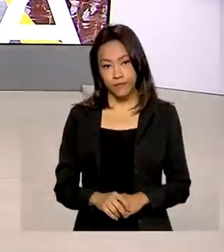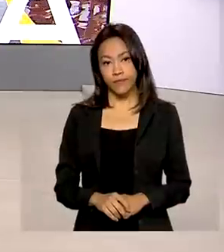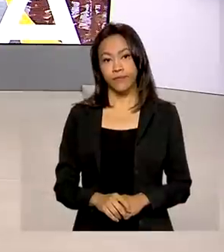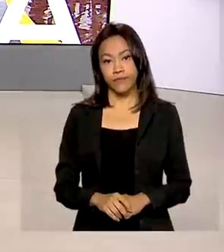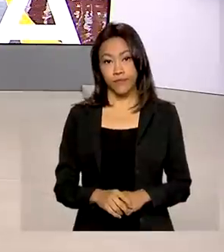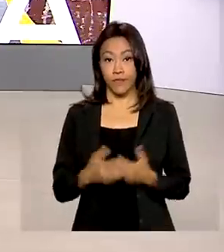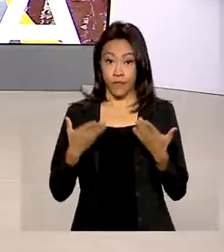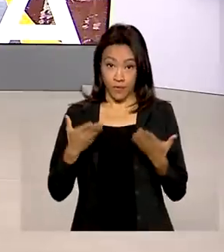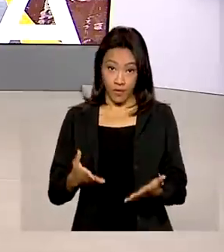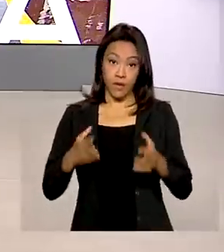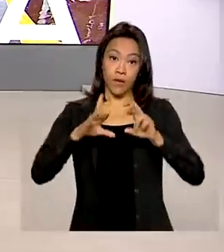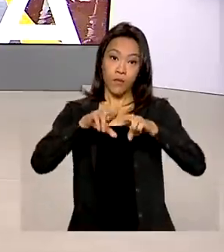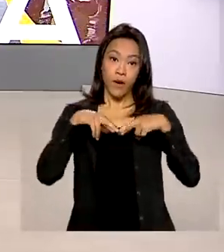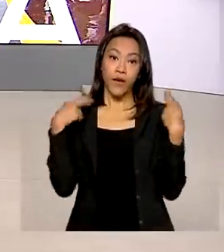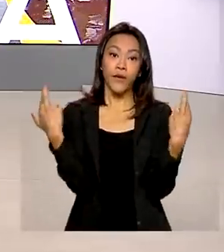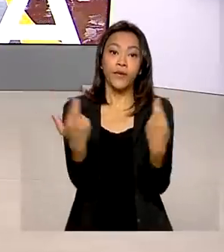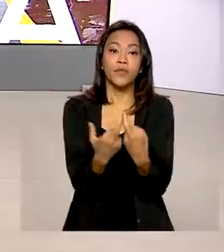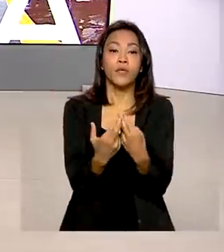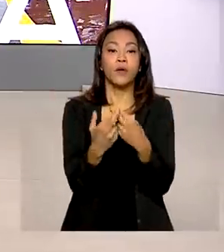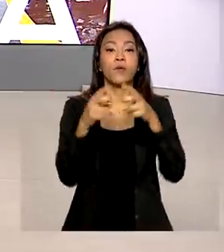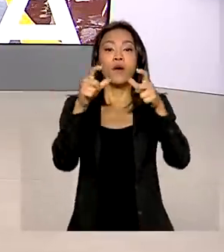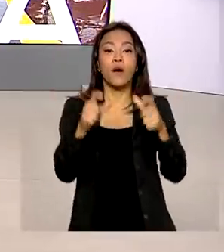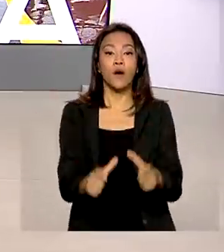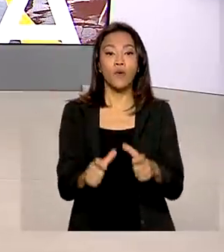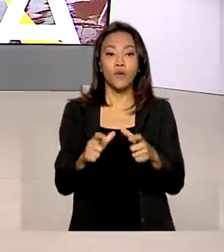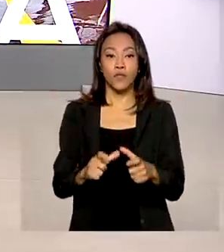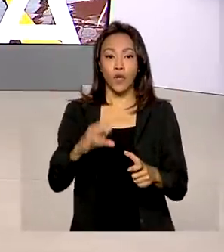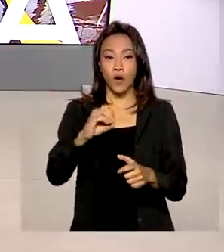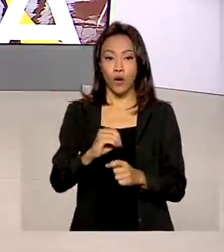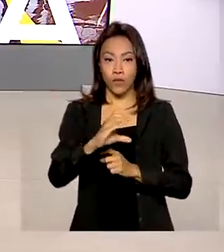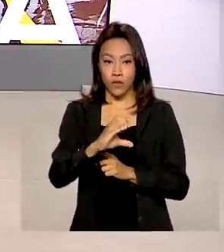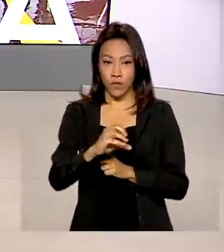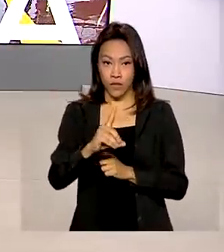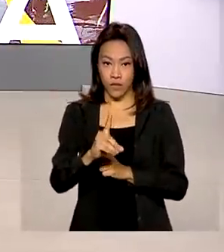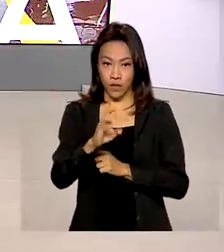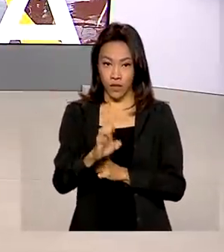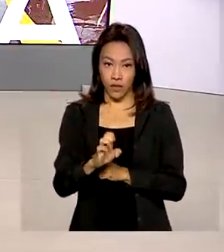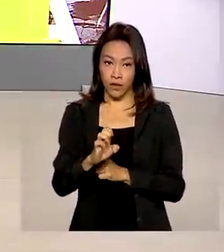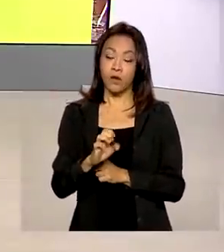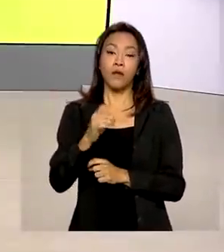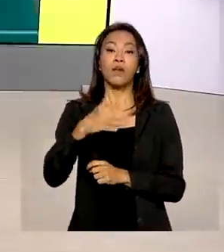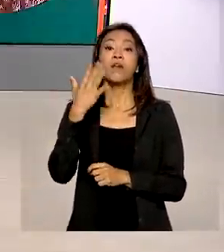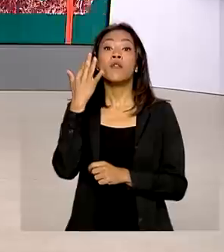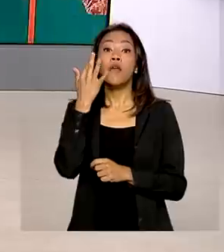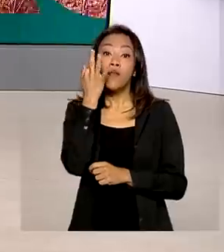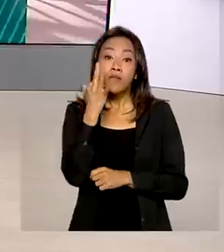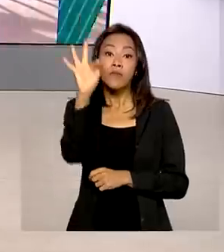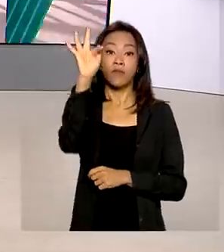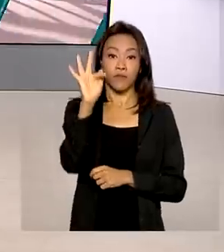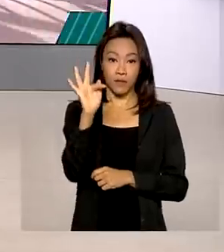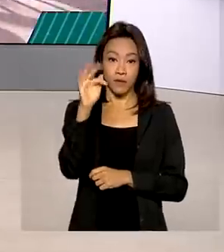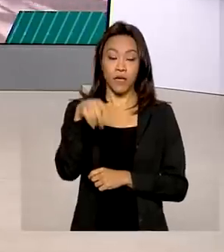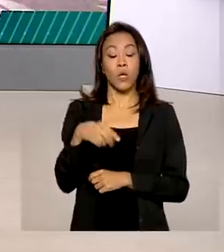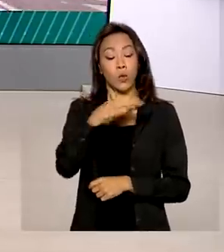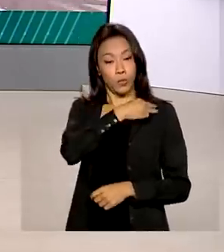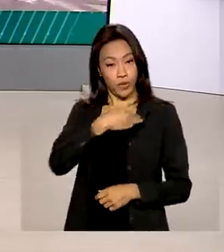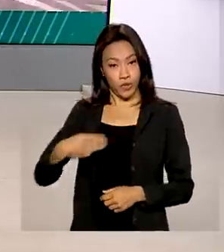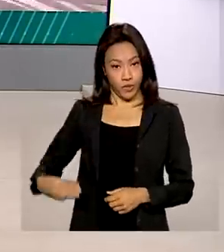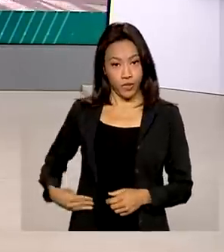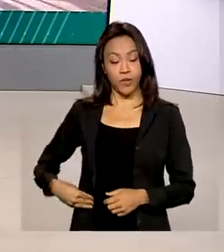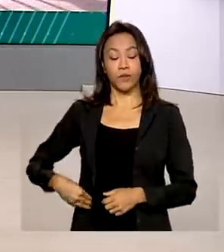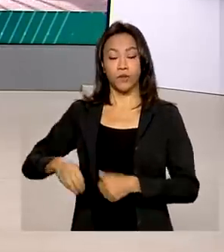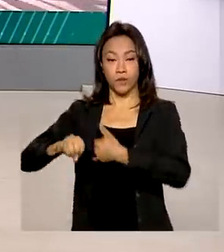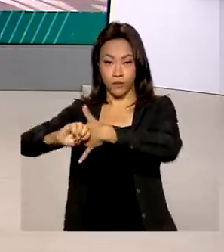Em reunião na sede da OCDE, que fica em Paris, na França, o ministro do Meio Ambiente reforçou o compromisso do governo